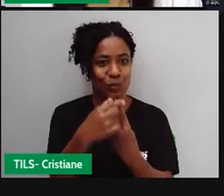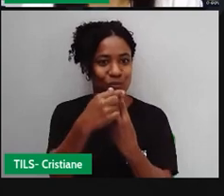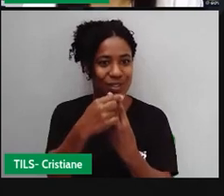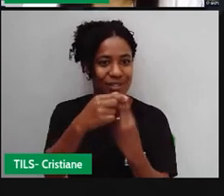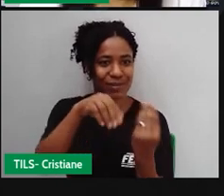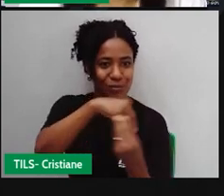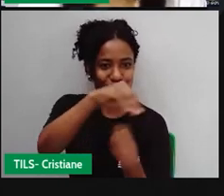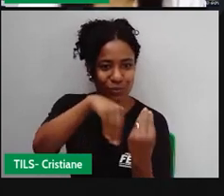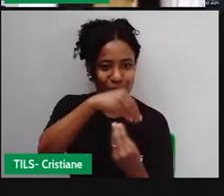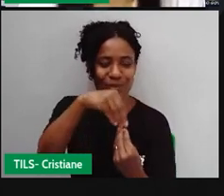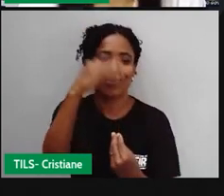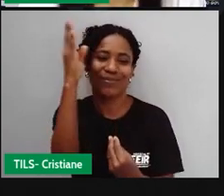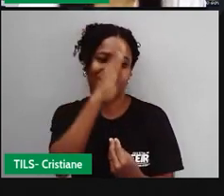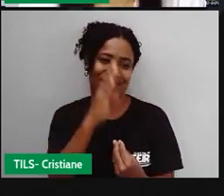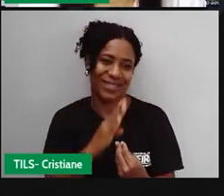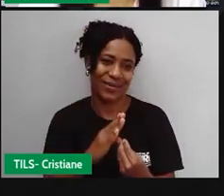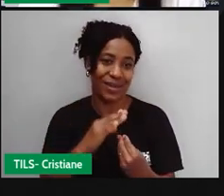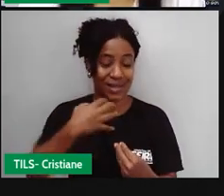no Brasil.